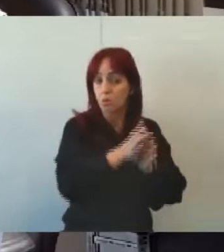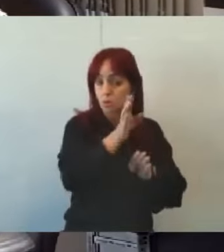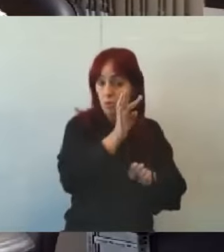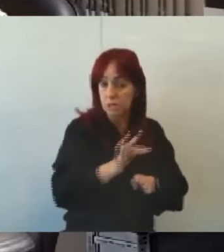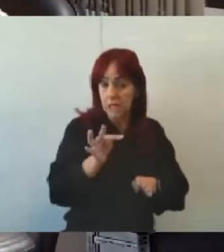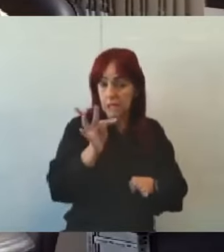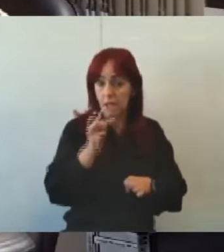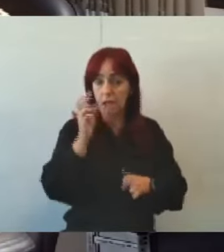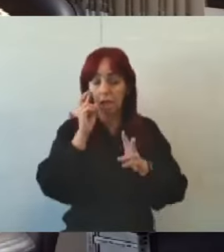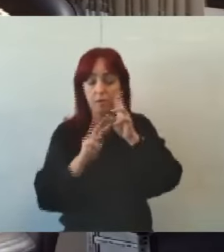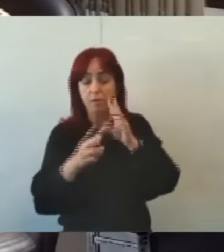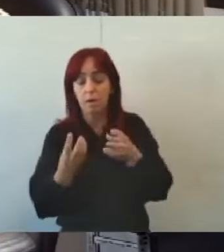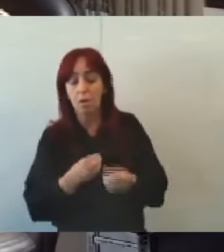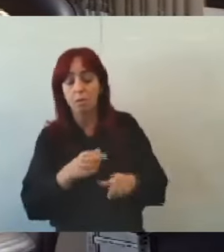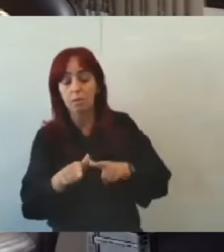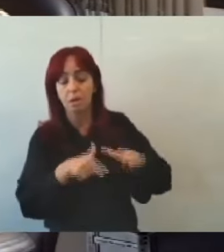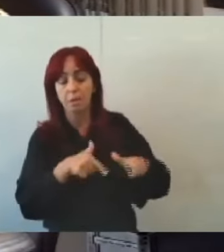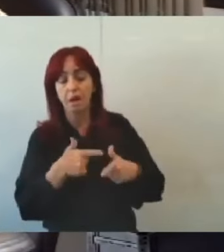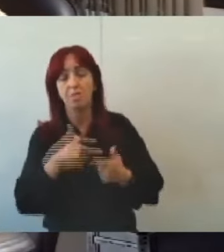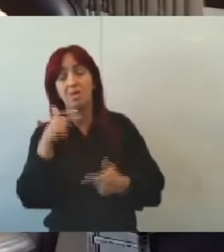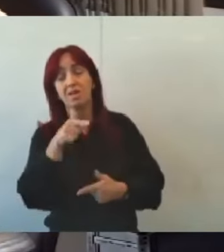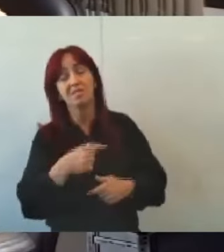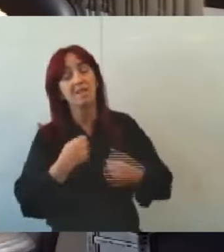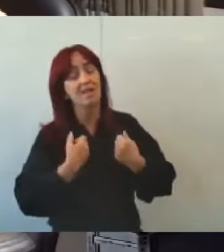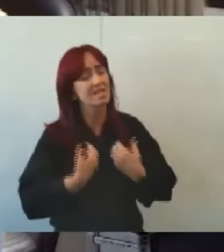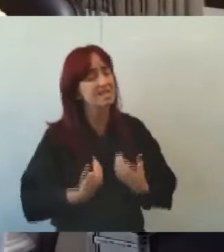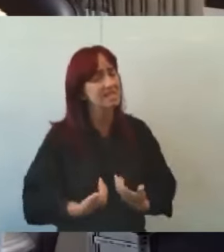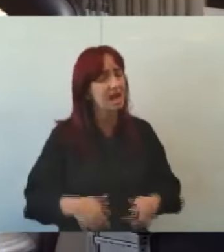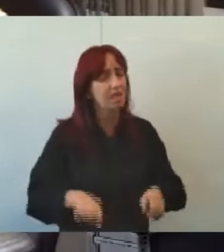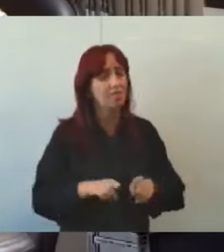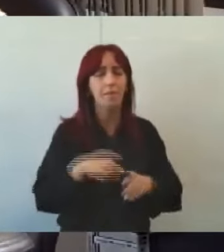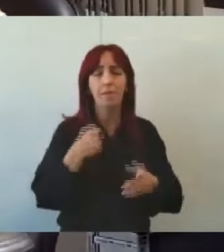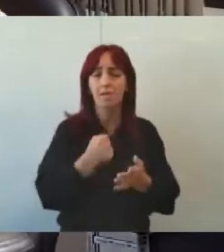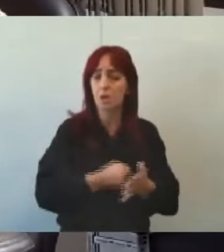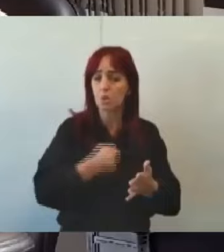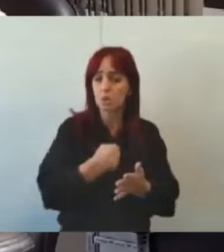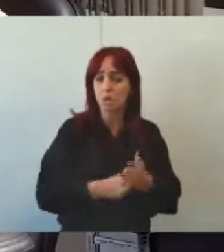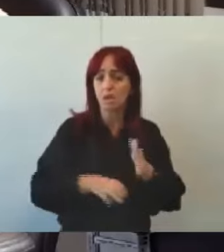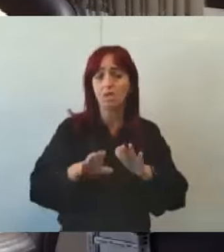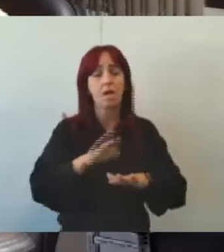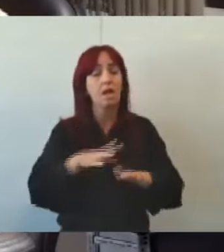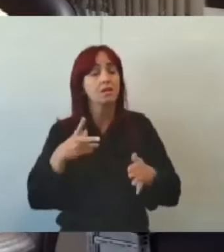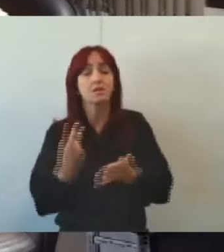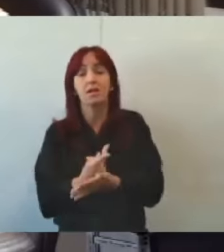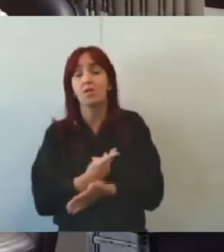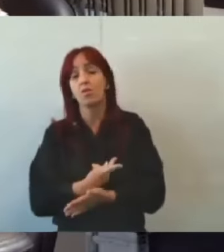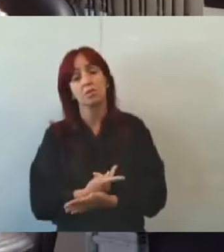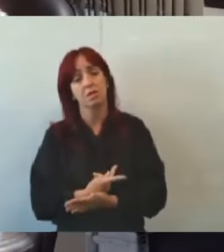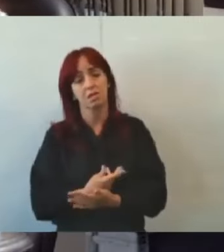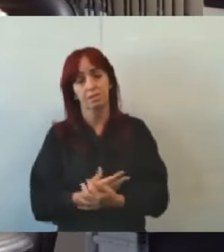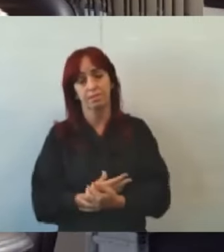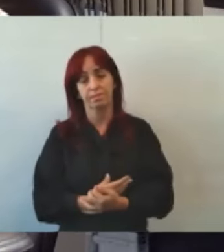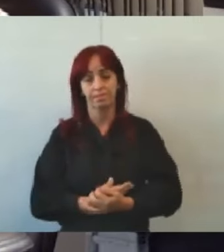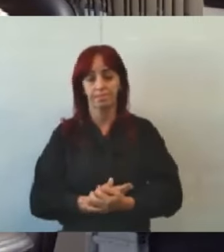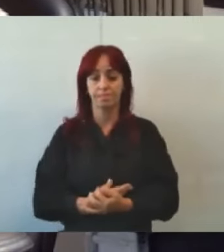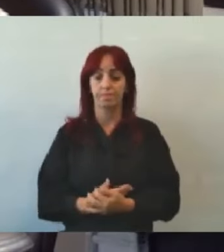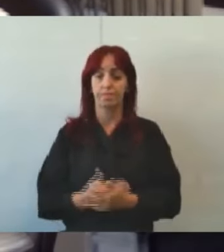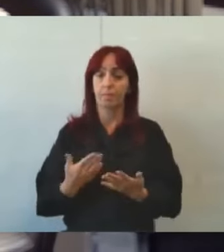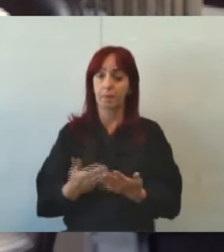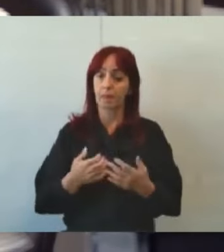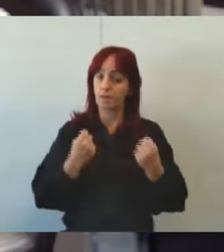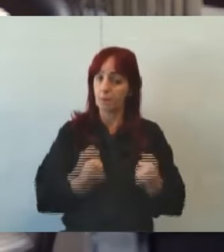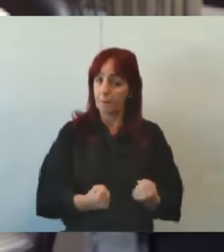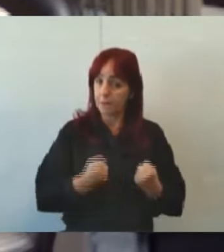condições de trabalho, a gente vê que eles estão cansados, que eles estão lutando e que, muitas das vezes, as coisas não têm acontecido. Então, isso acarreta uma